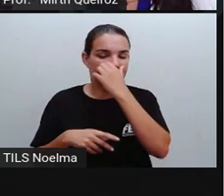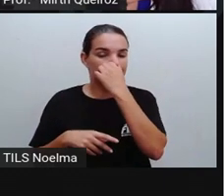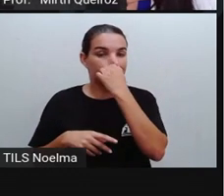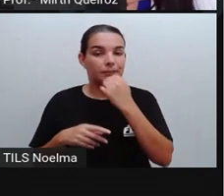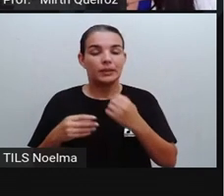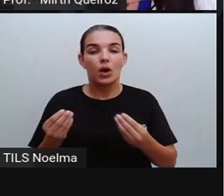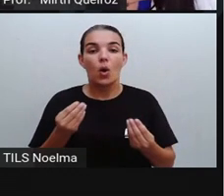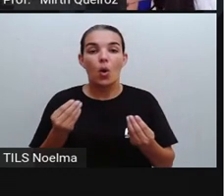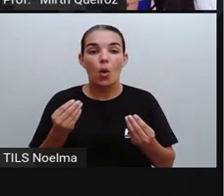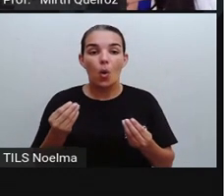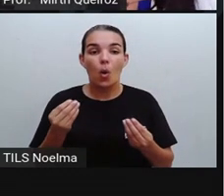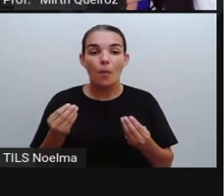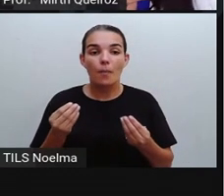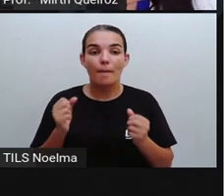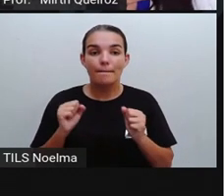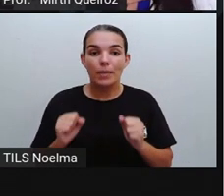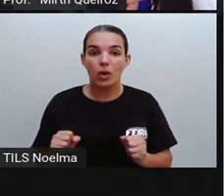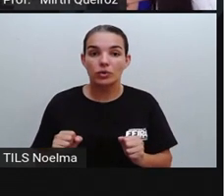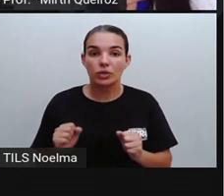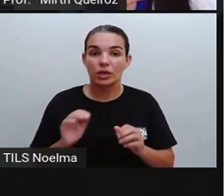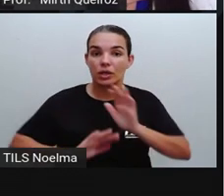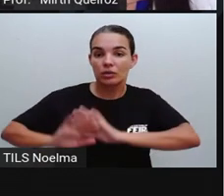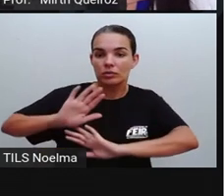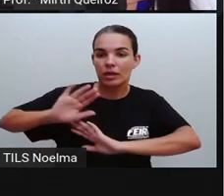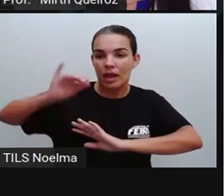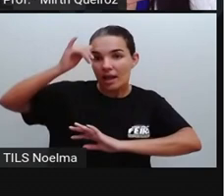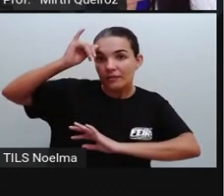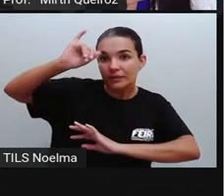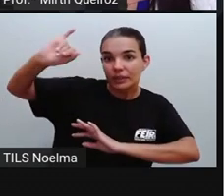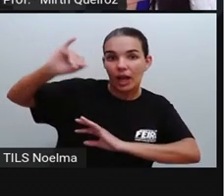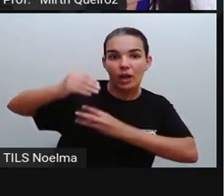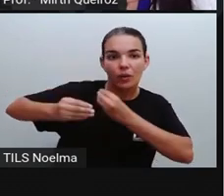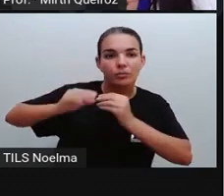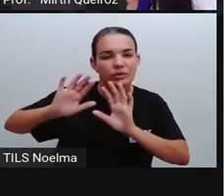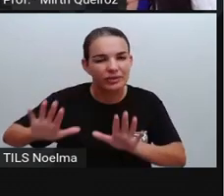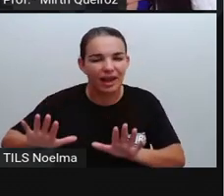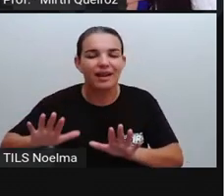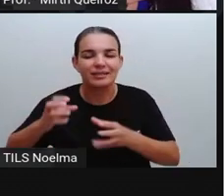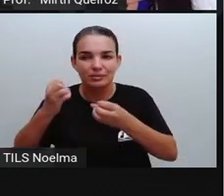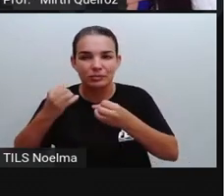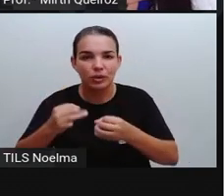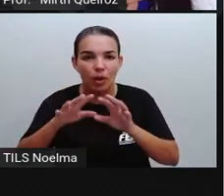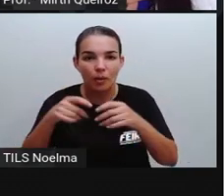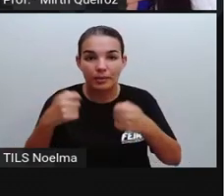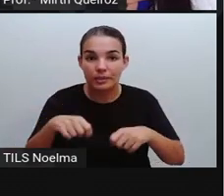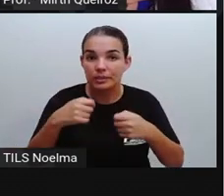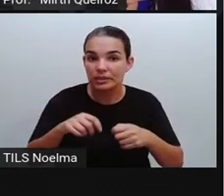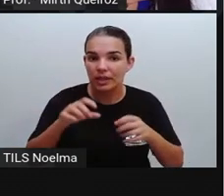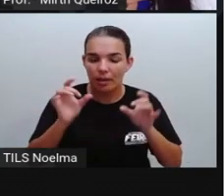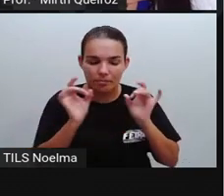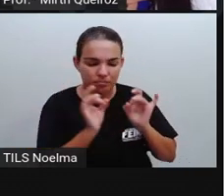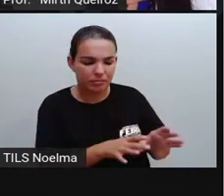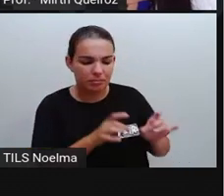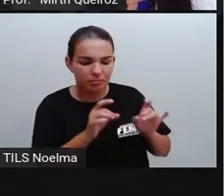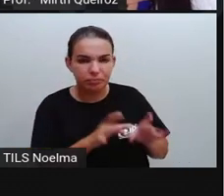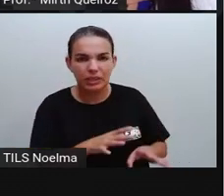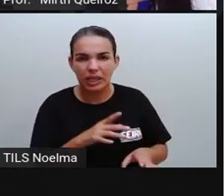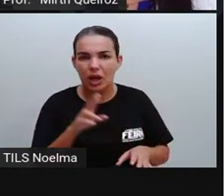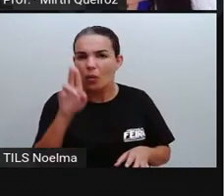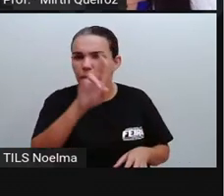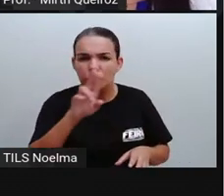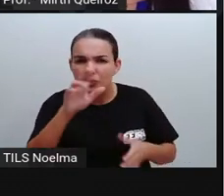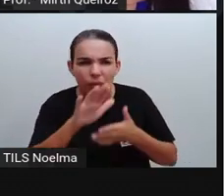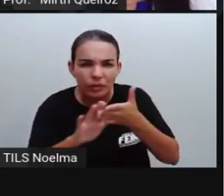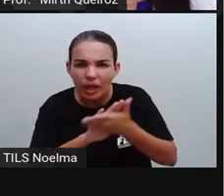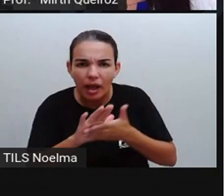como é que a gente pode prevenir? A gente já falou sobre isso na aula passada. Descarte todos os objetos não utilizados